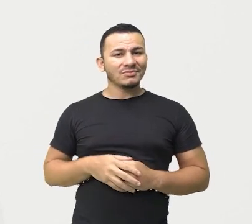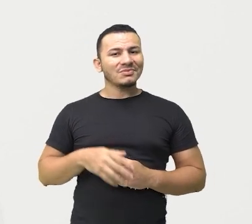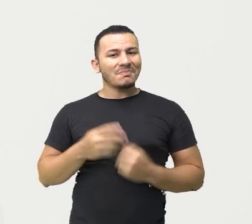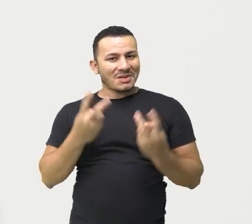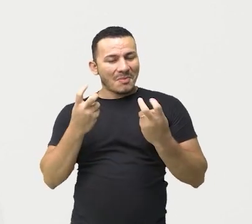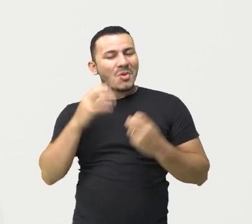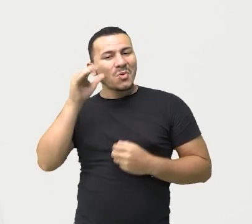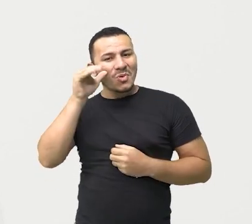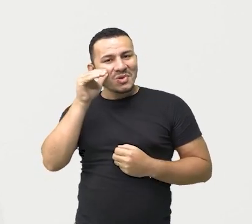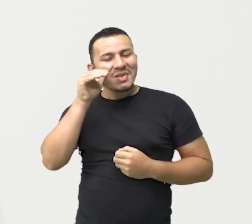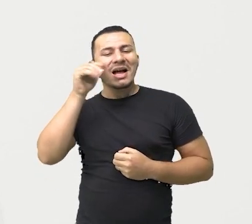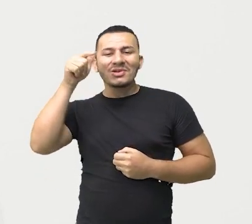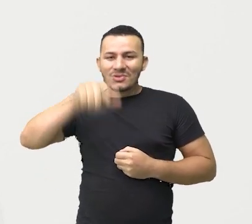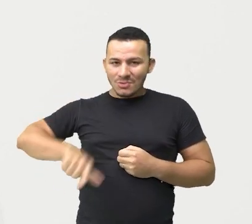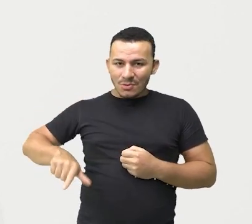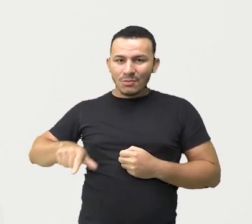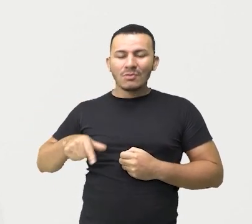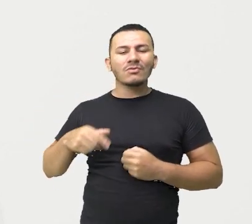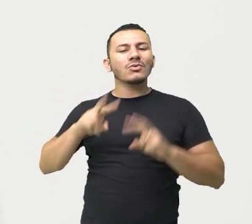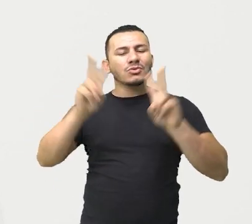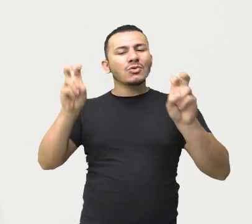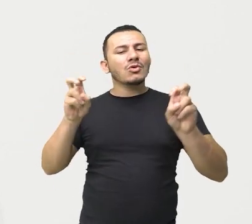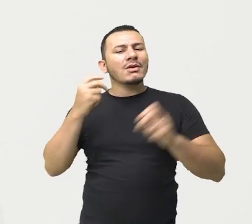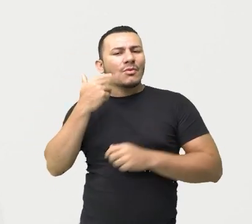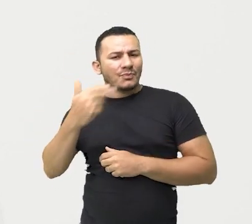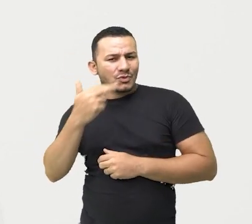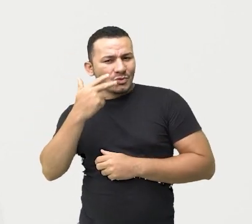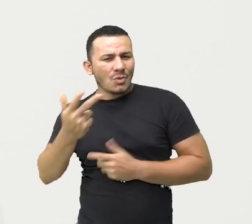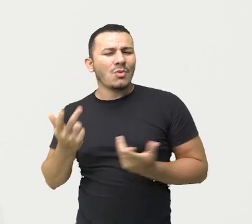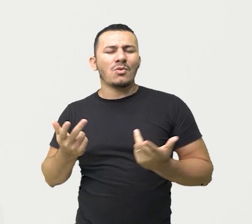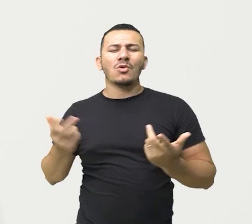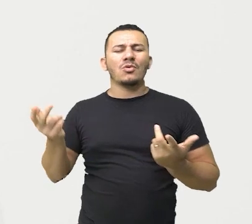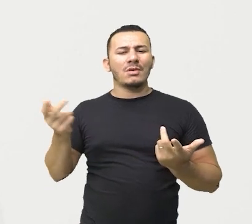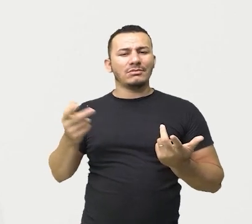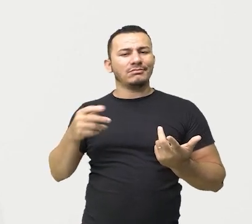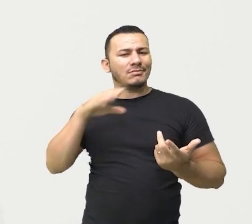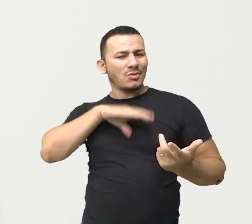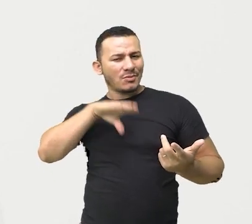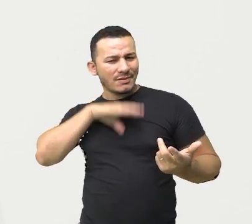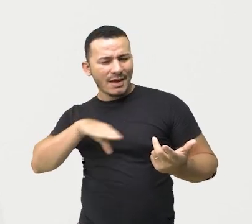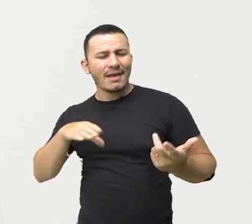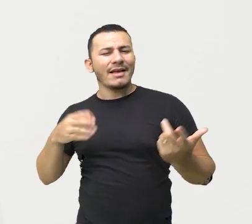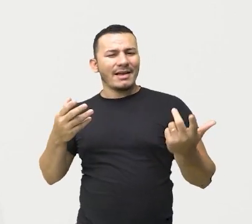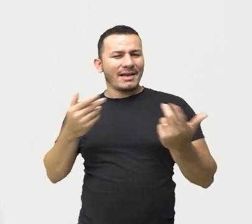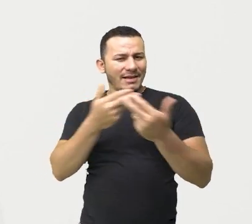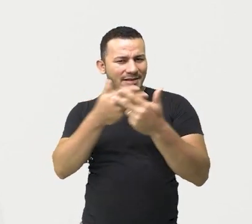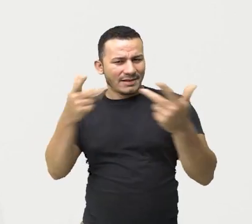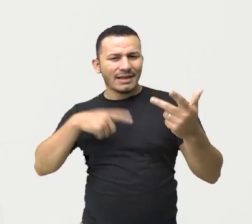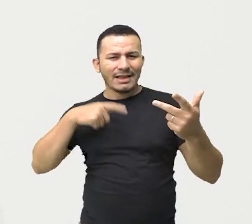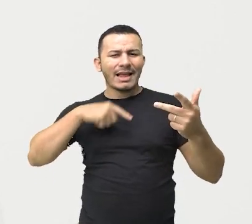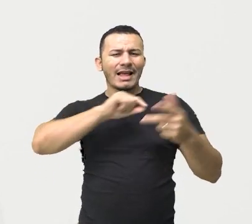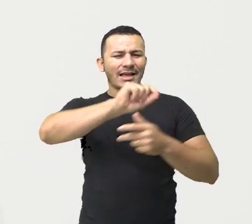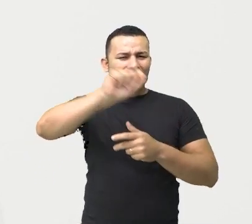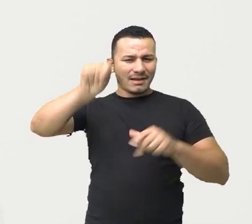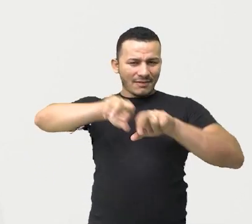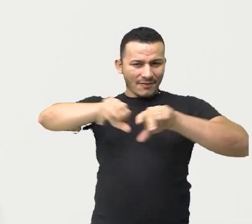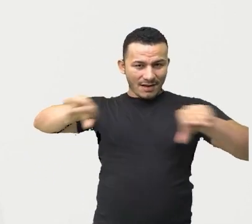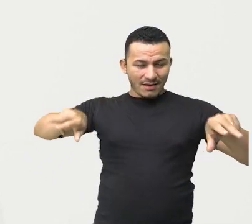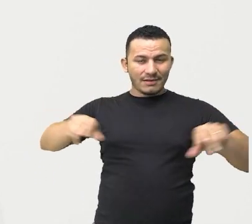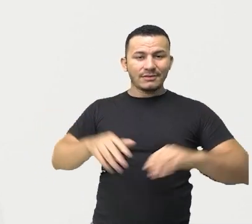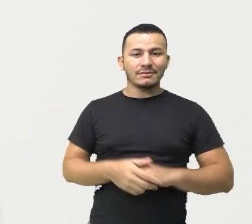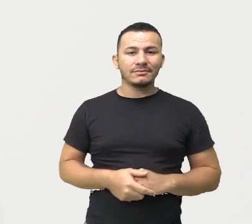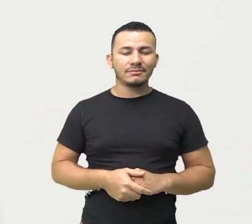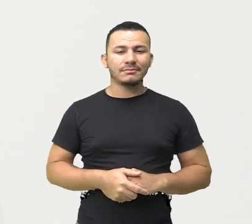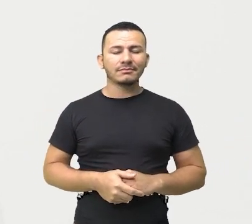curiosidade com relação à nossa língua, certo? Ou seja, a nossa língua não, as línguas faladas aqui no Brasil.